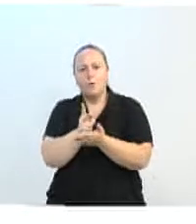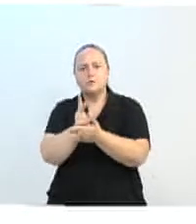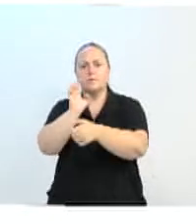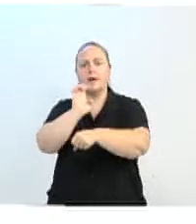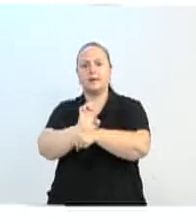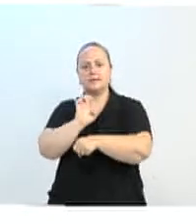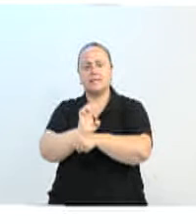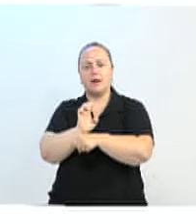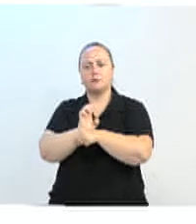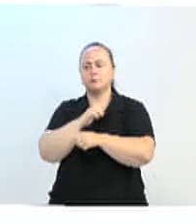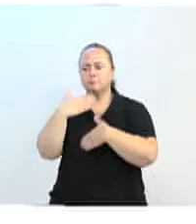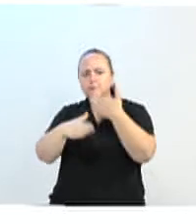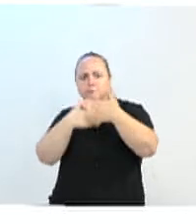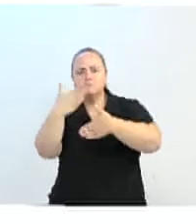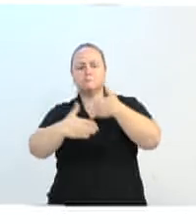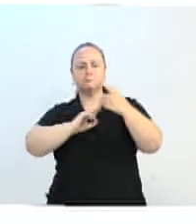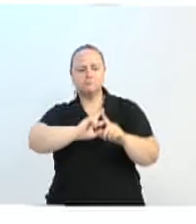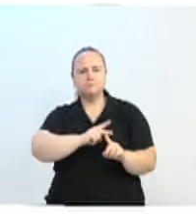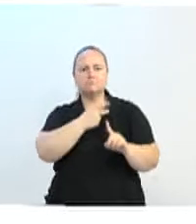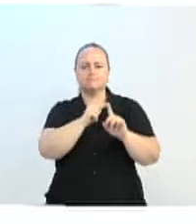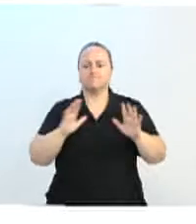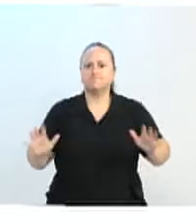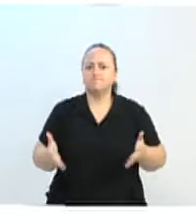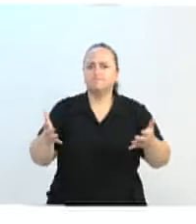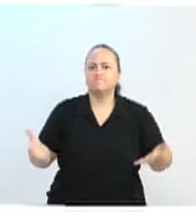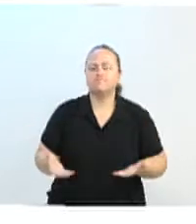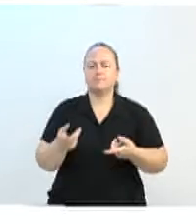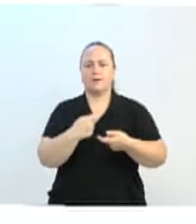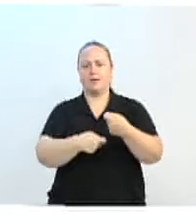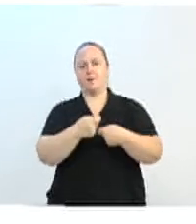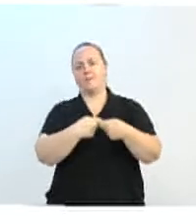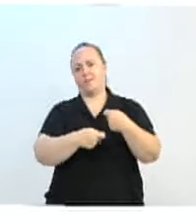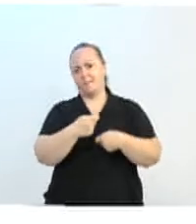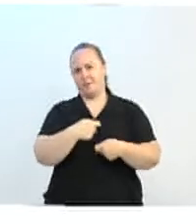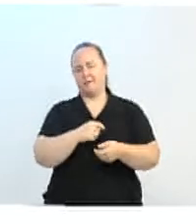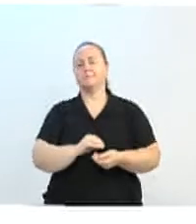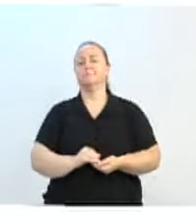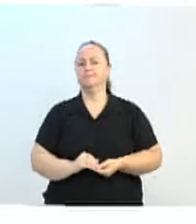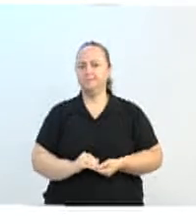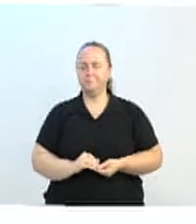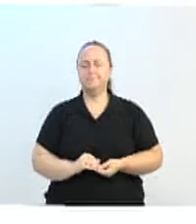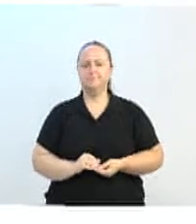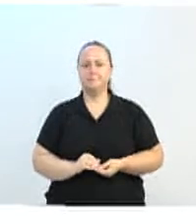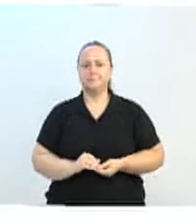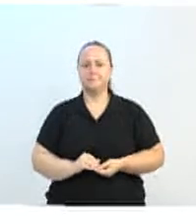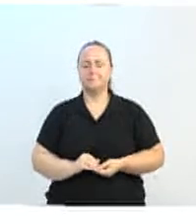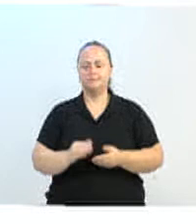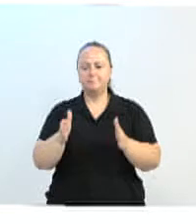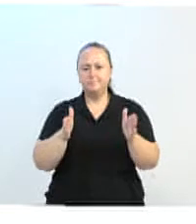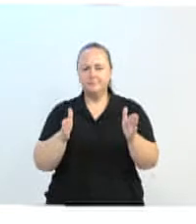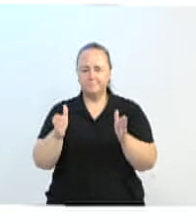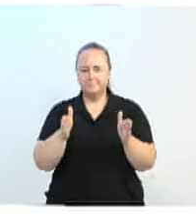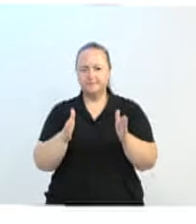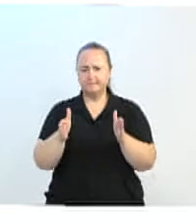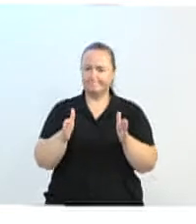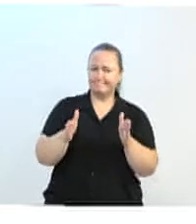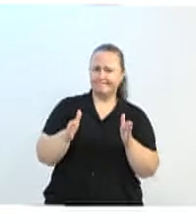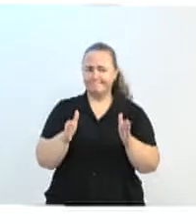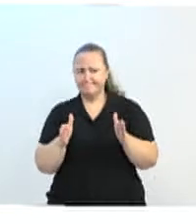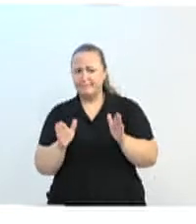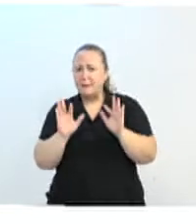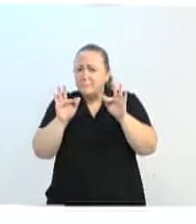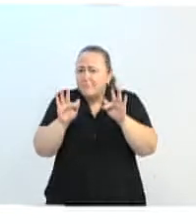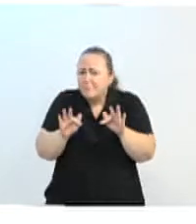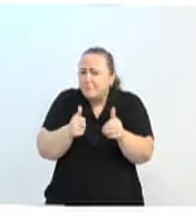impulsionar cada vez mais a nossa economia. E nesse momento aí de pós-pandemia, se podemos chamar assim,